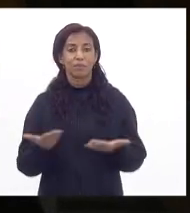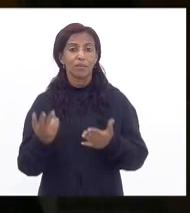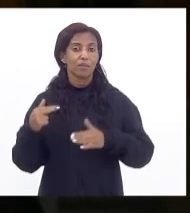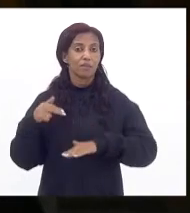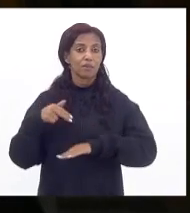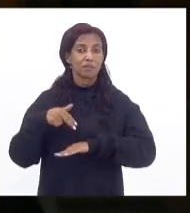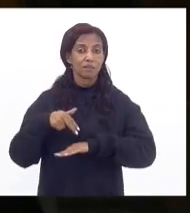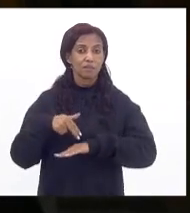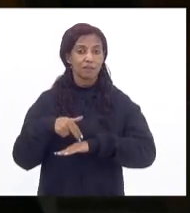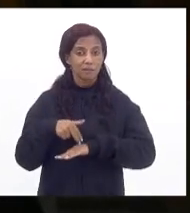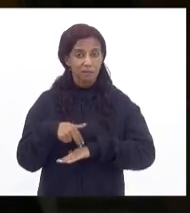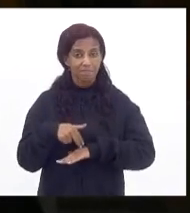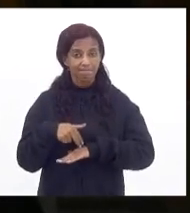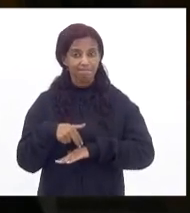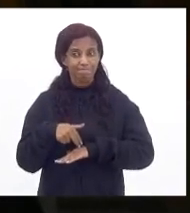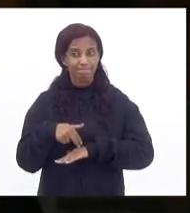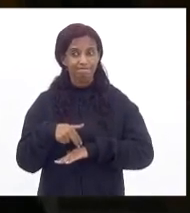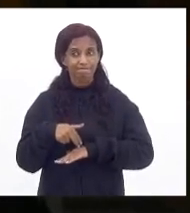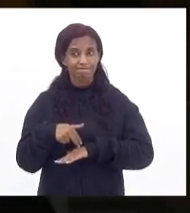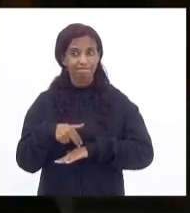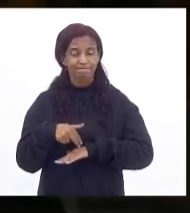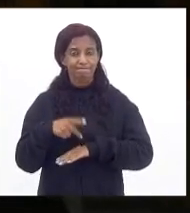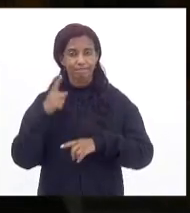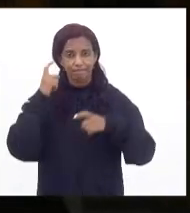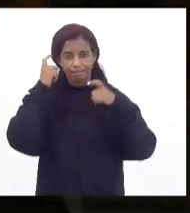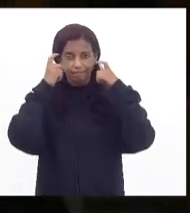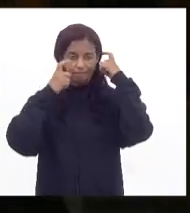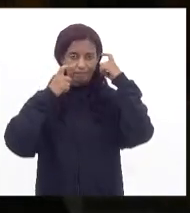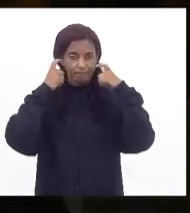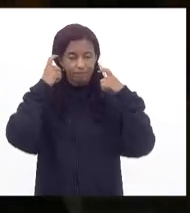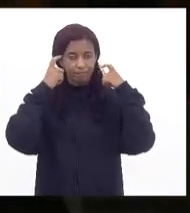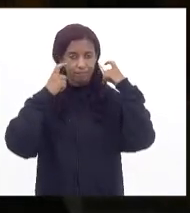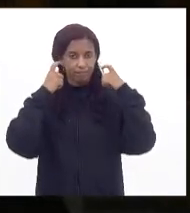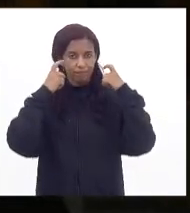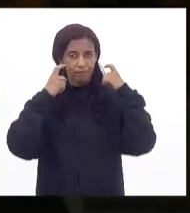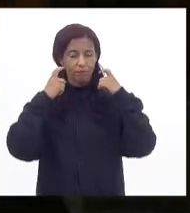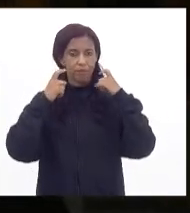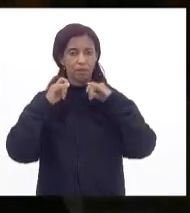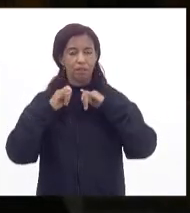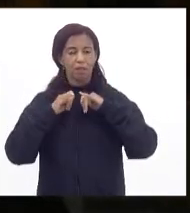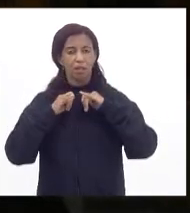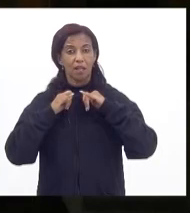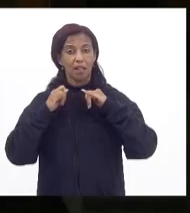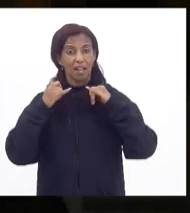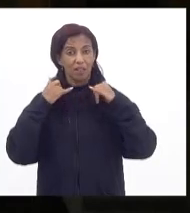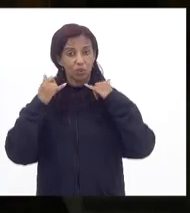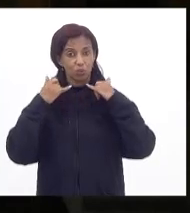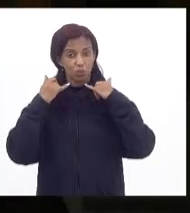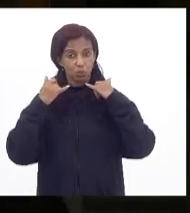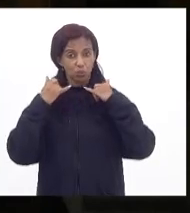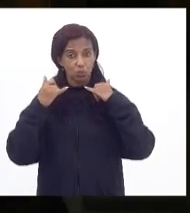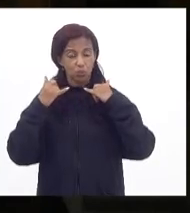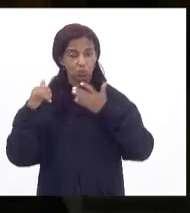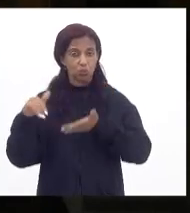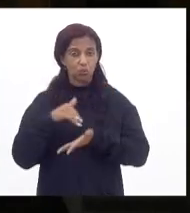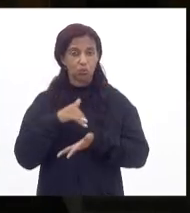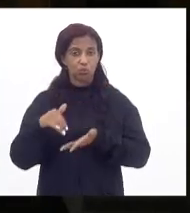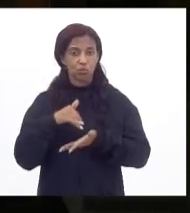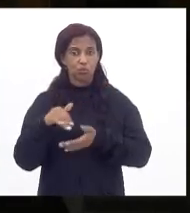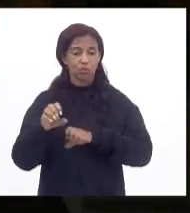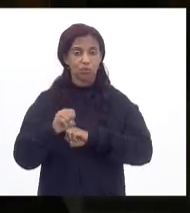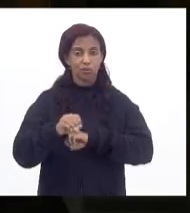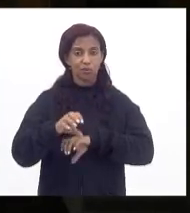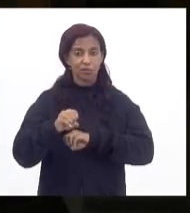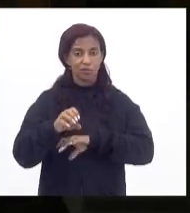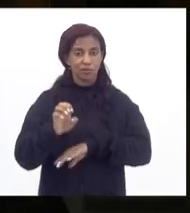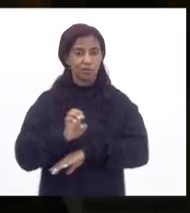externar a minha grande preocupação com o anúncio feito pelo secretário de educação do